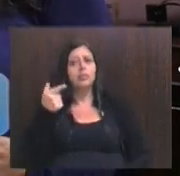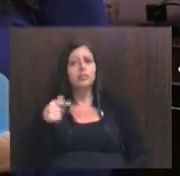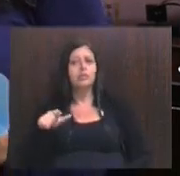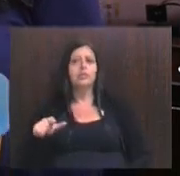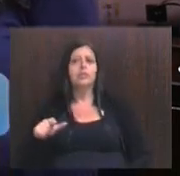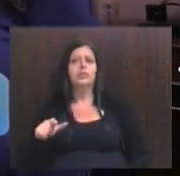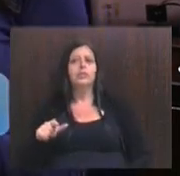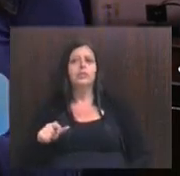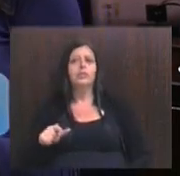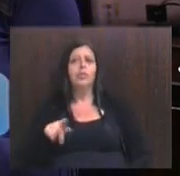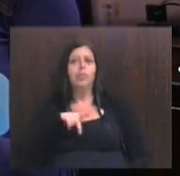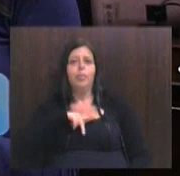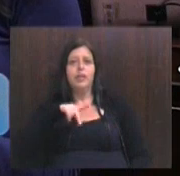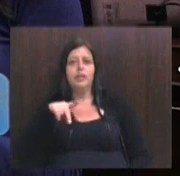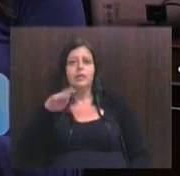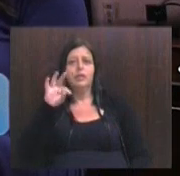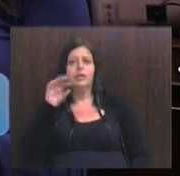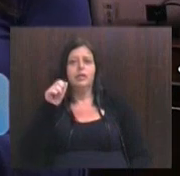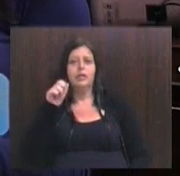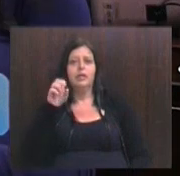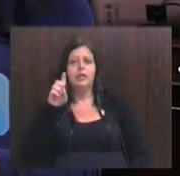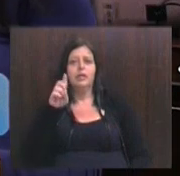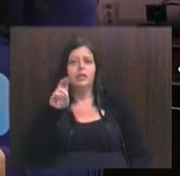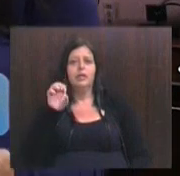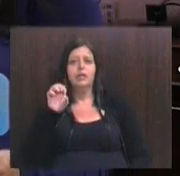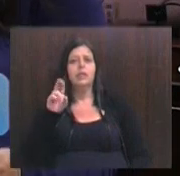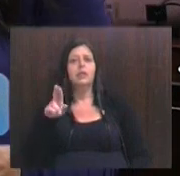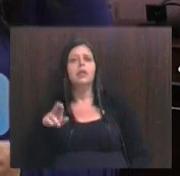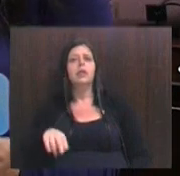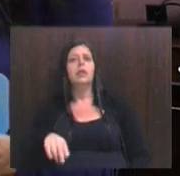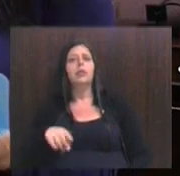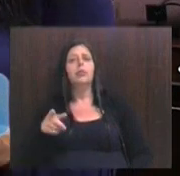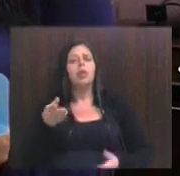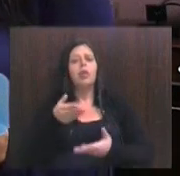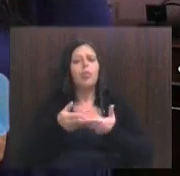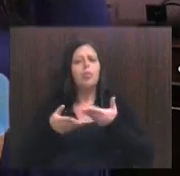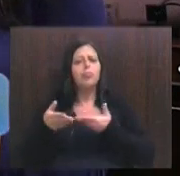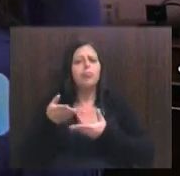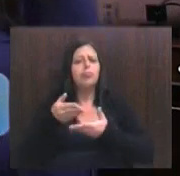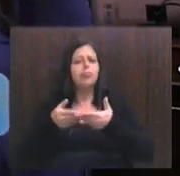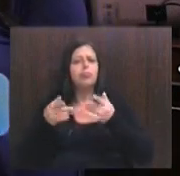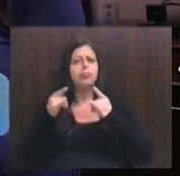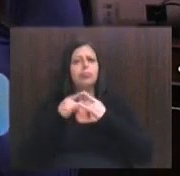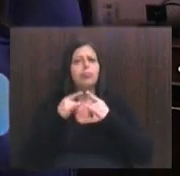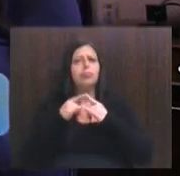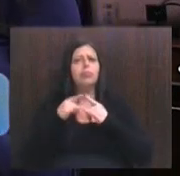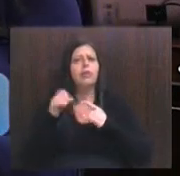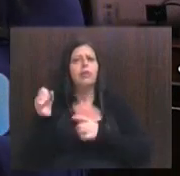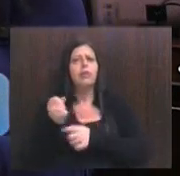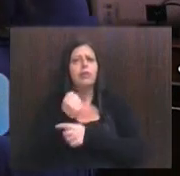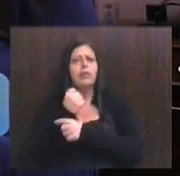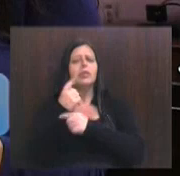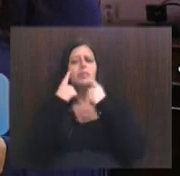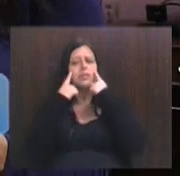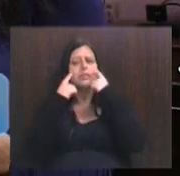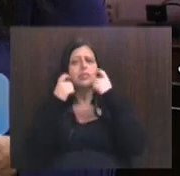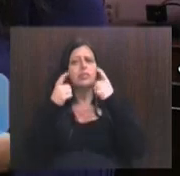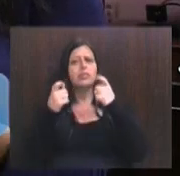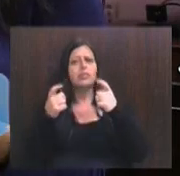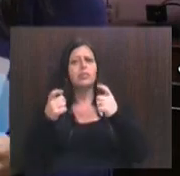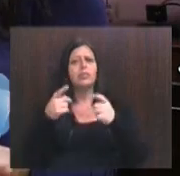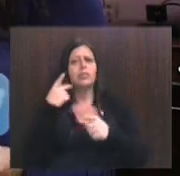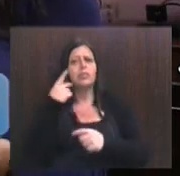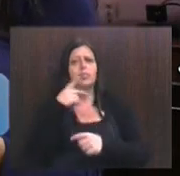vez o presidente Tadeu pela condução da entidade, na defesa dos interesses dos